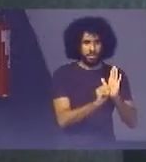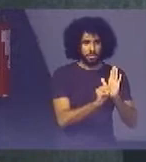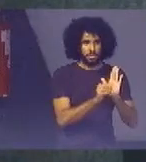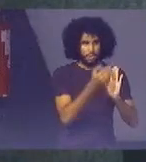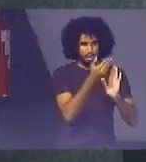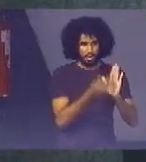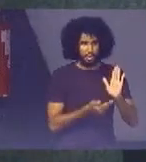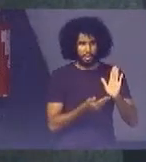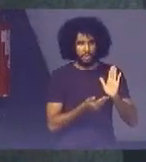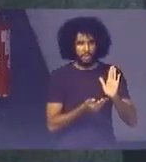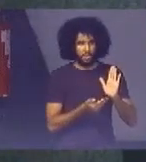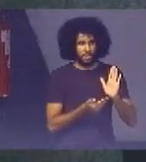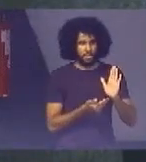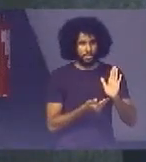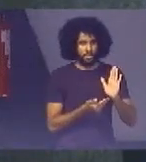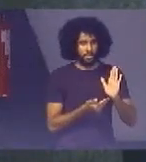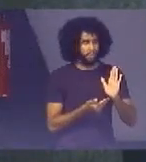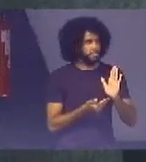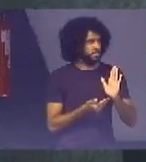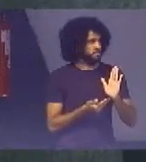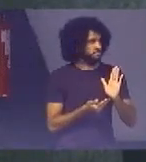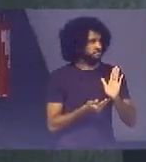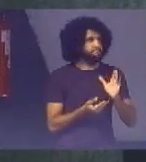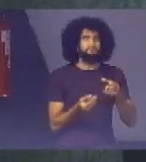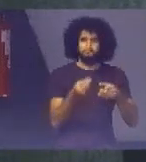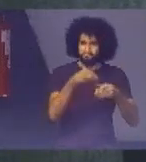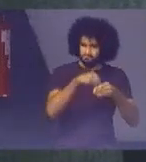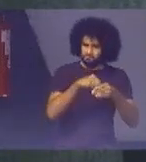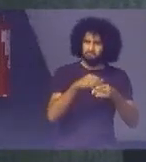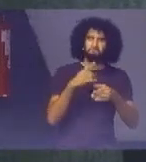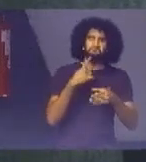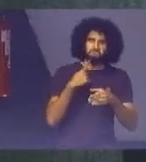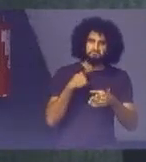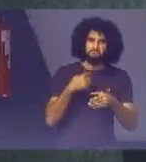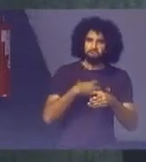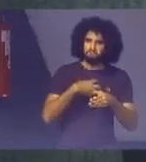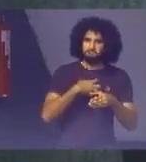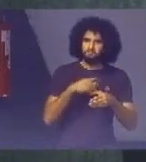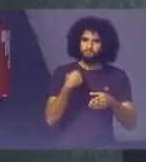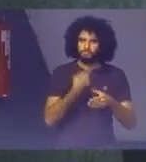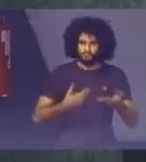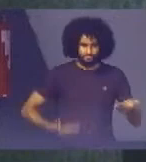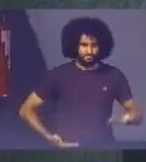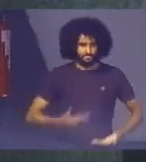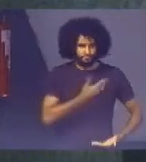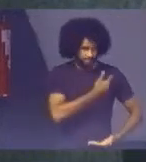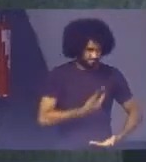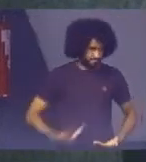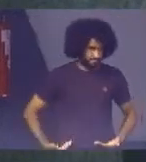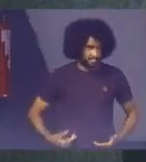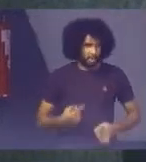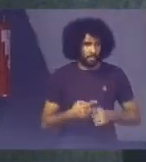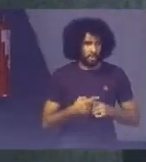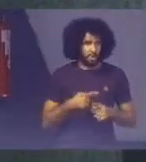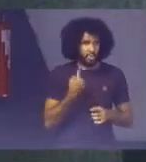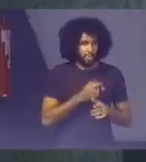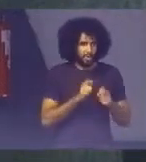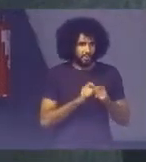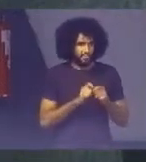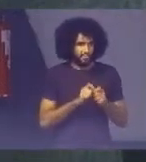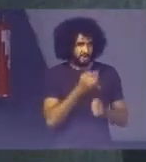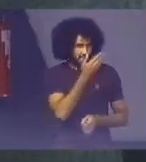Dentro Do espírito Nosso Servidores públicos Porque quando nós Realizamos Essa